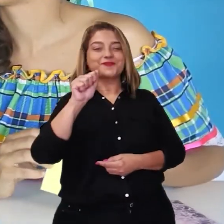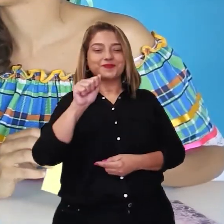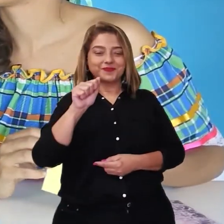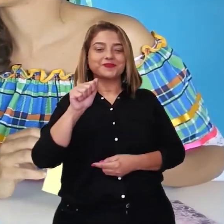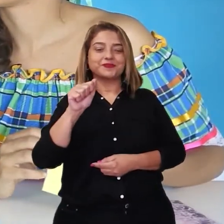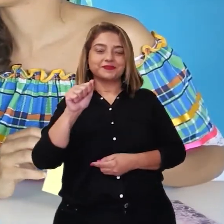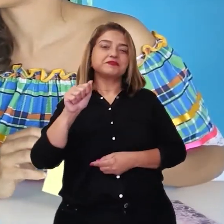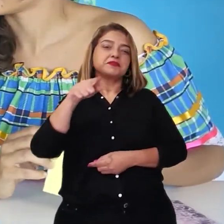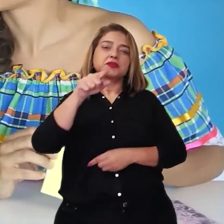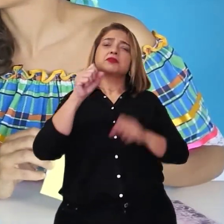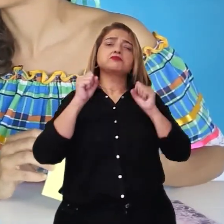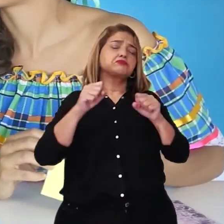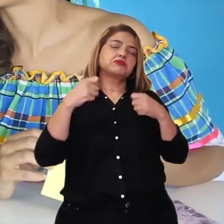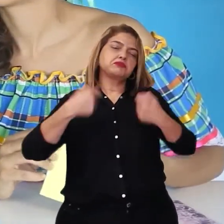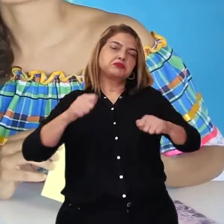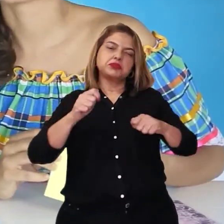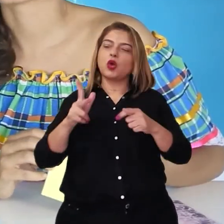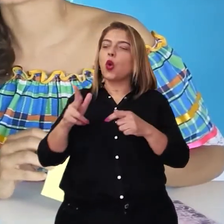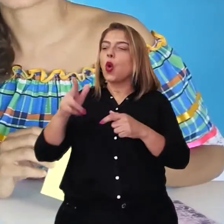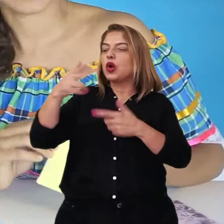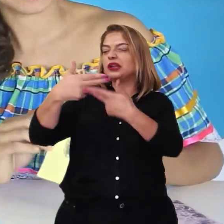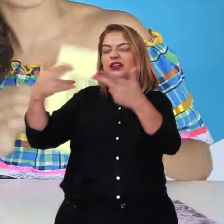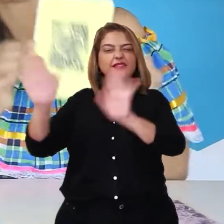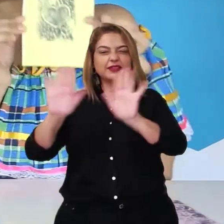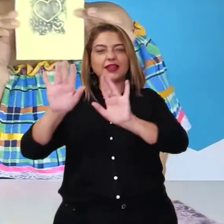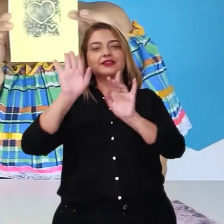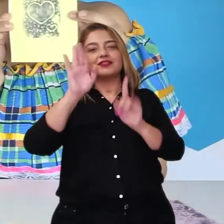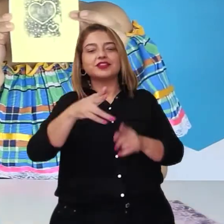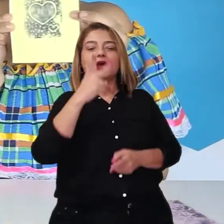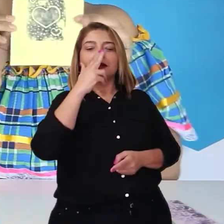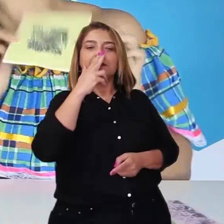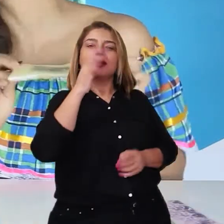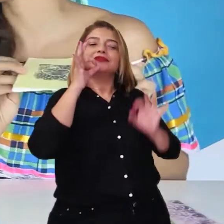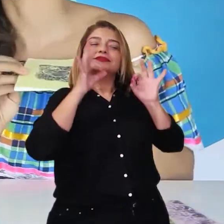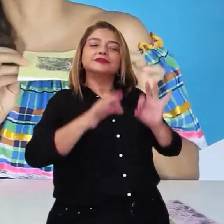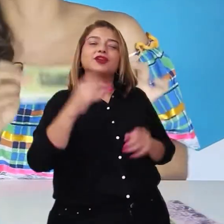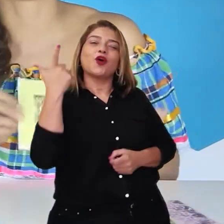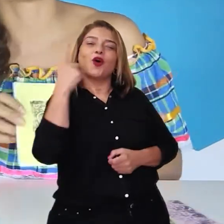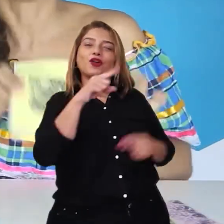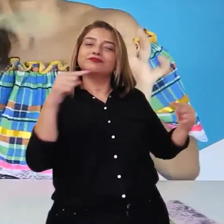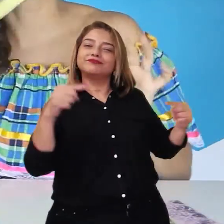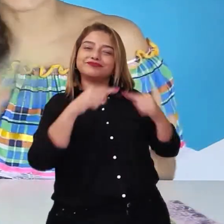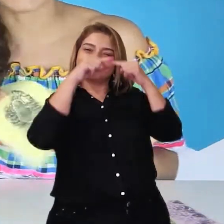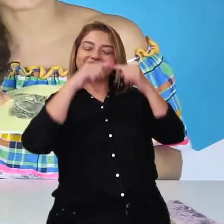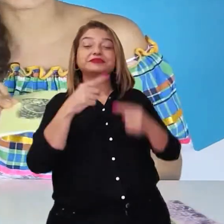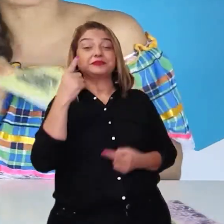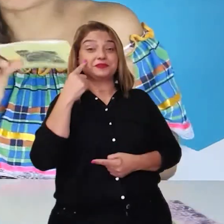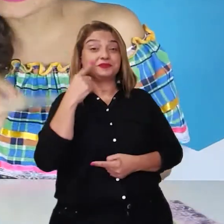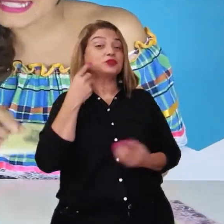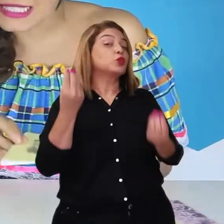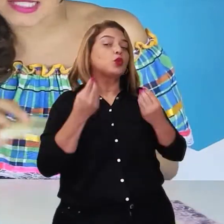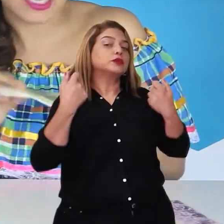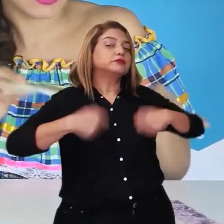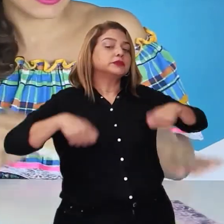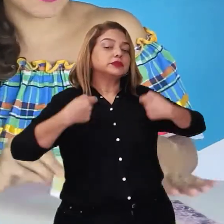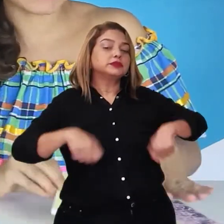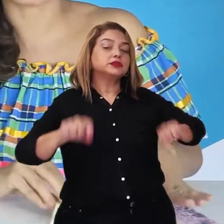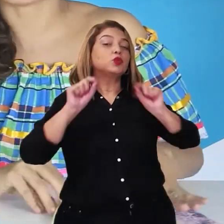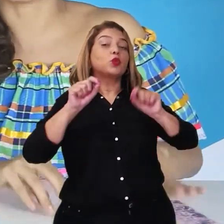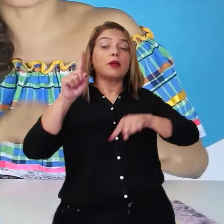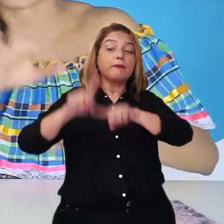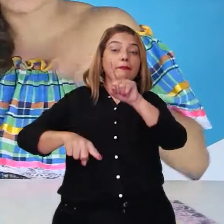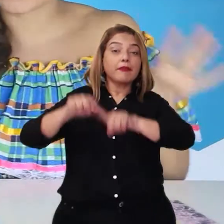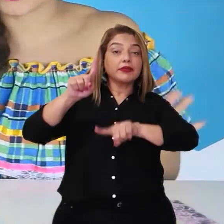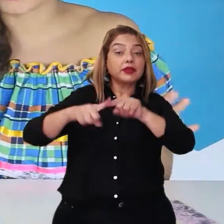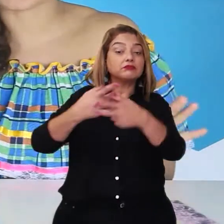usar nenhum objeto cortante e tem um resultado bem similar. Então, vamos lá. Vamos ver o que a gente precisa de